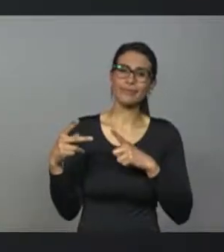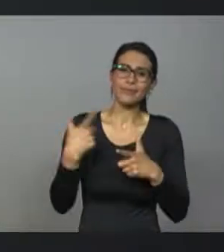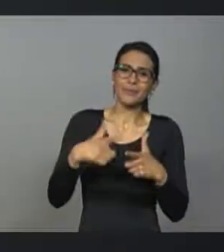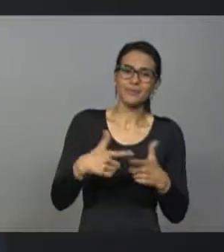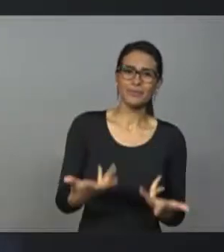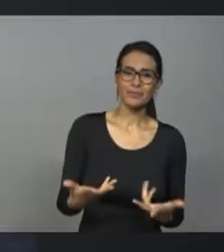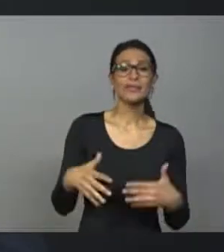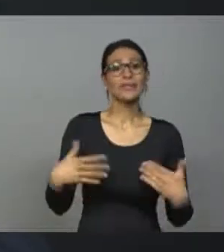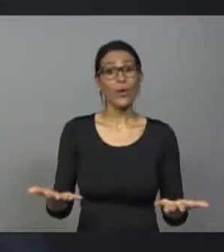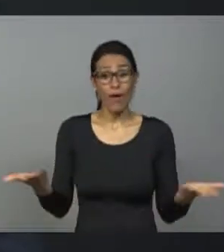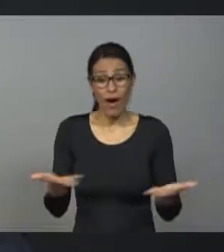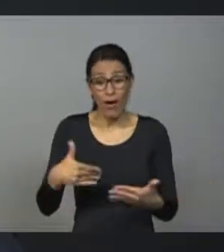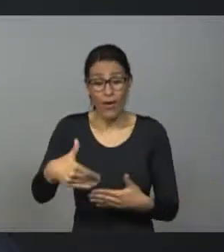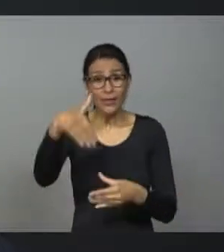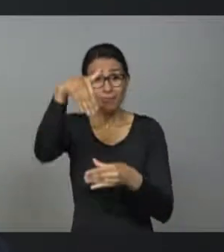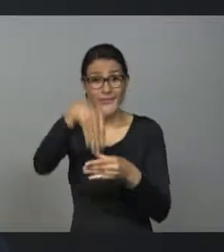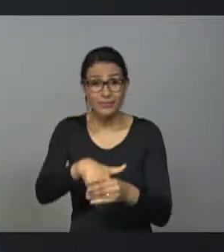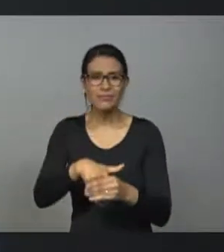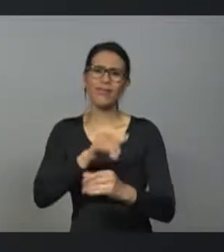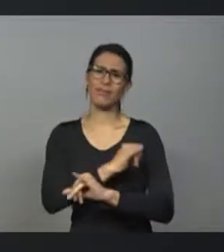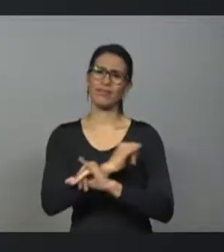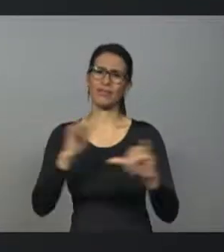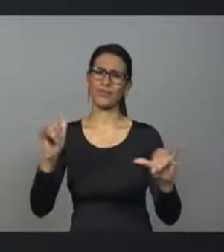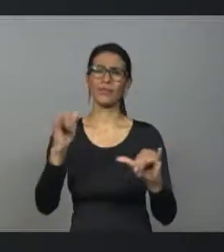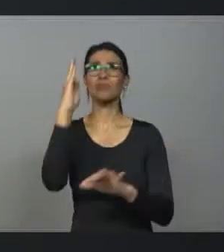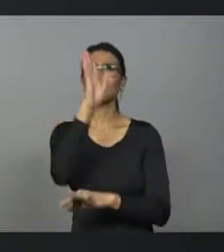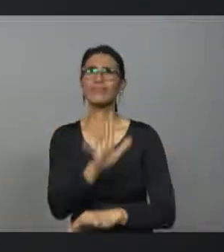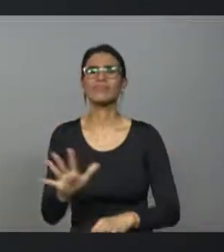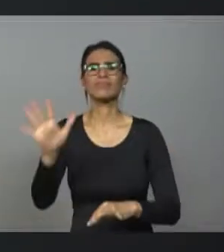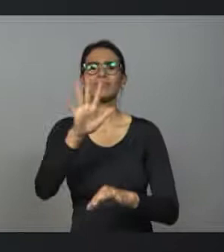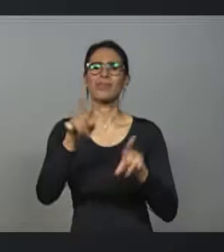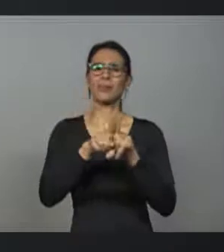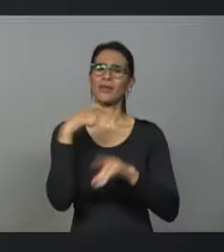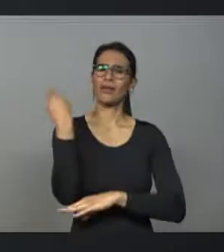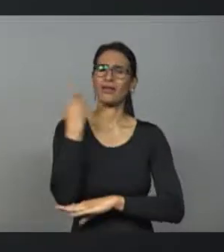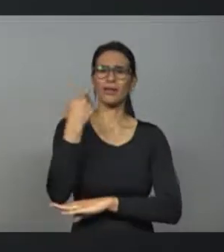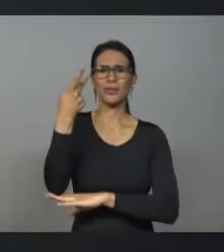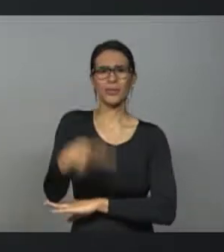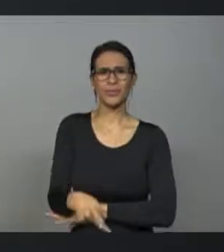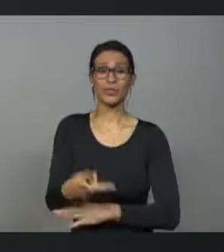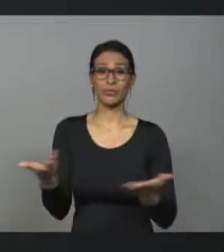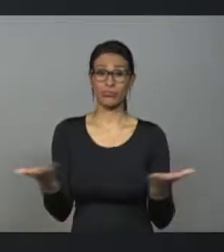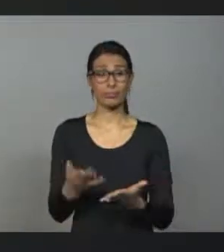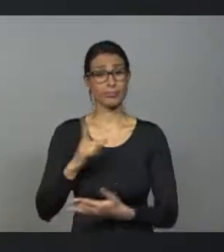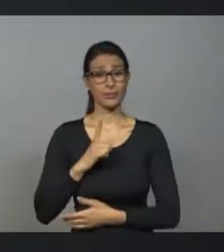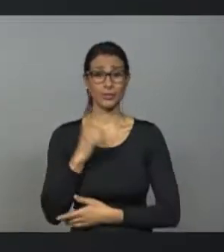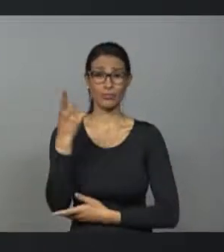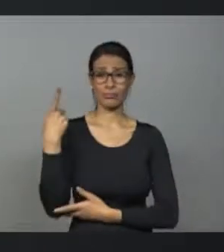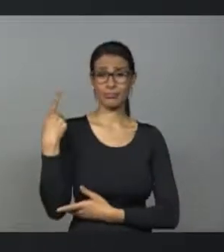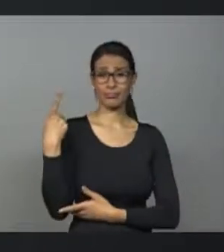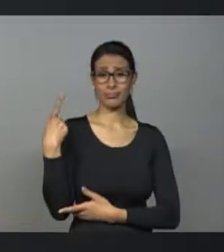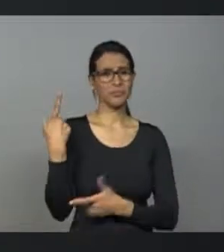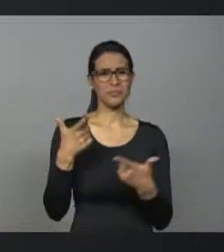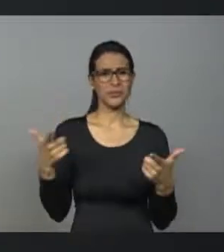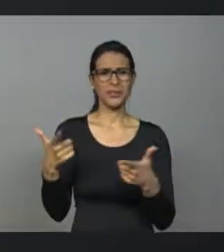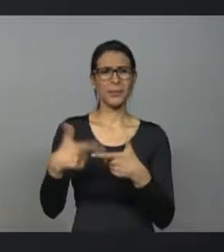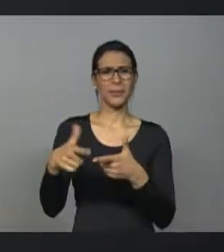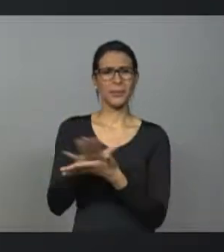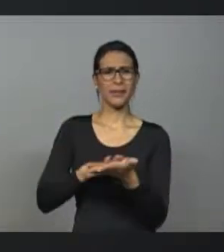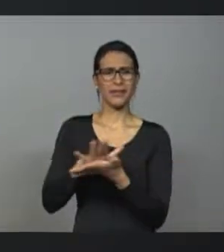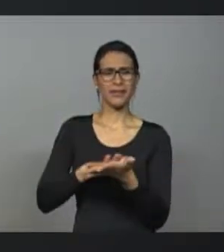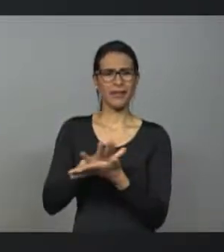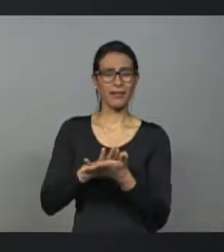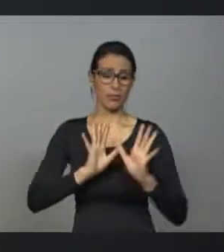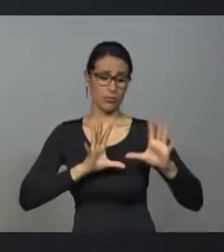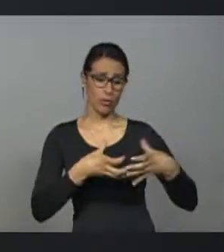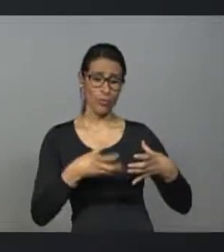gaúchos, temos uma alternativa. Pela primeira vez, temos uma alternativa de um partido que não representa a velha política. Um partido formado por cidadãos de bem,